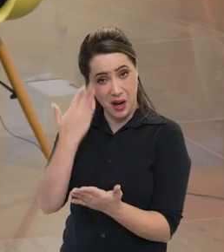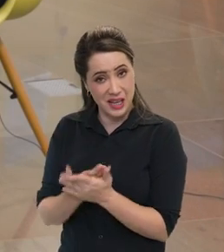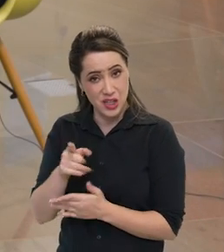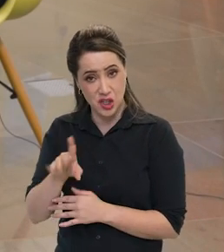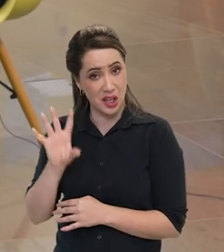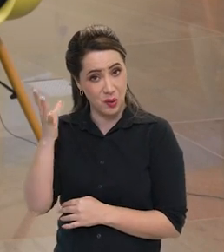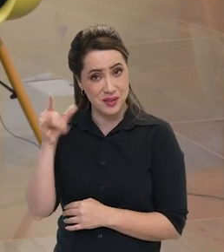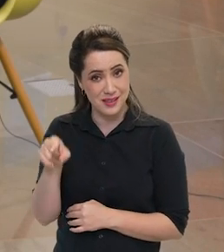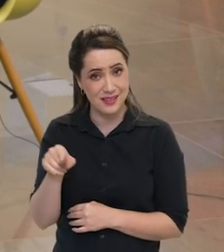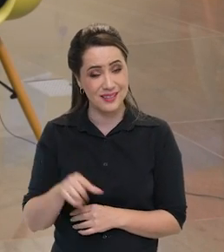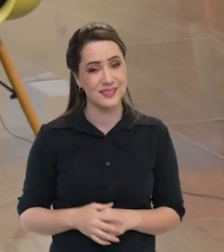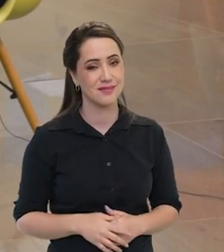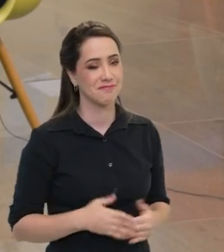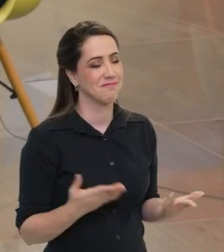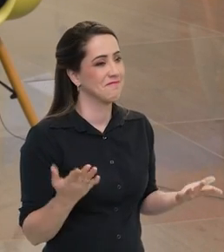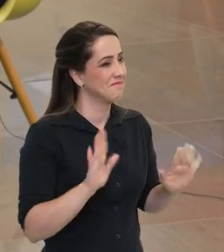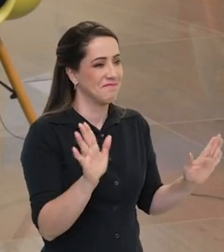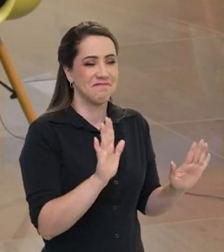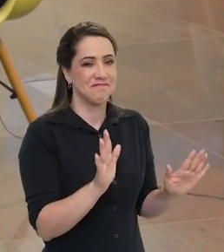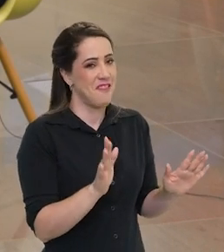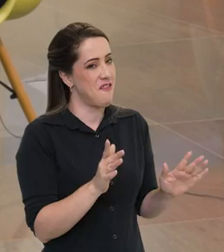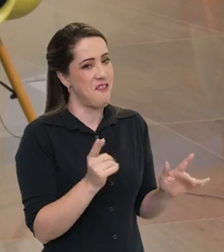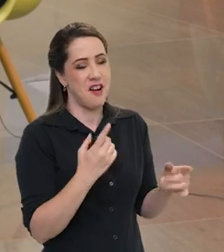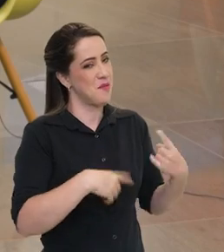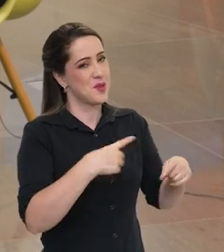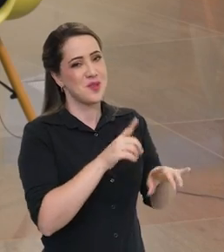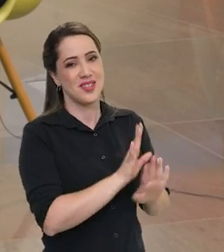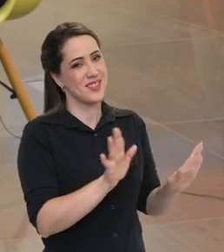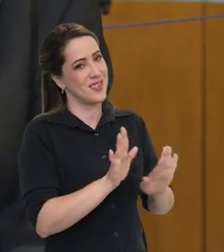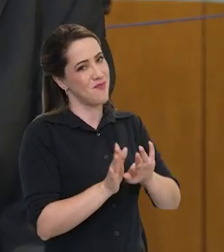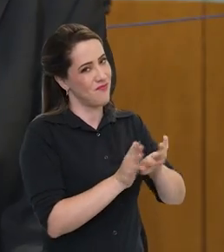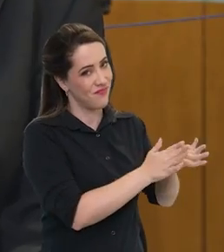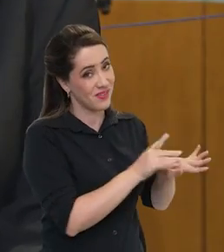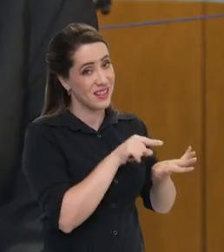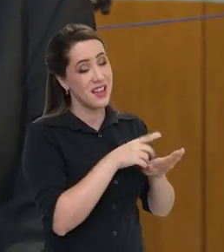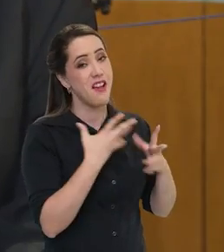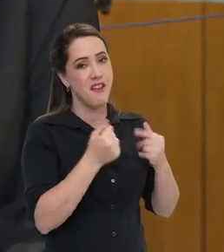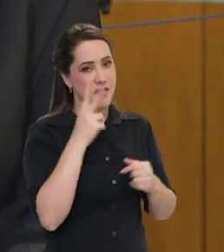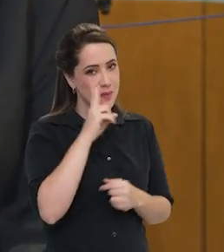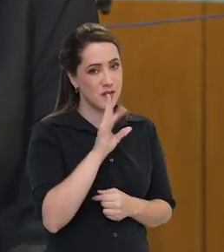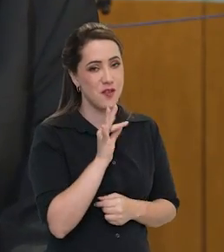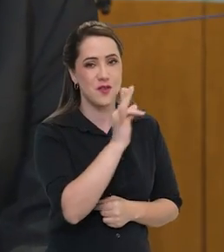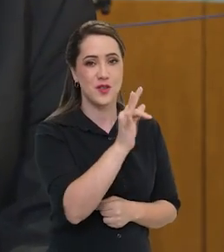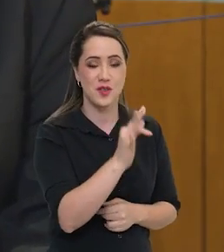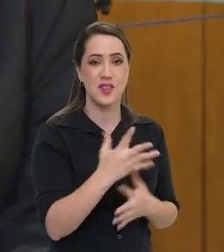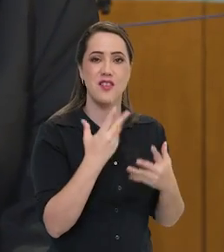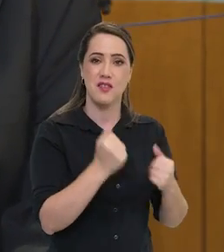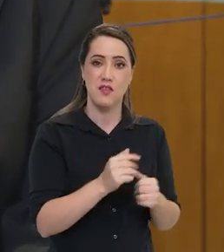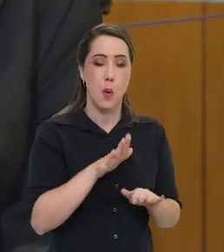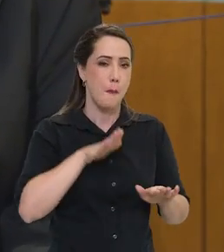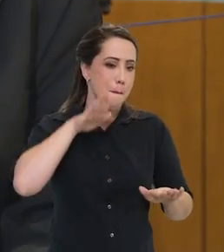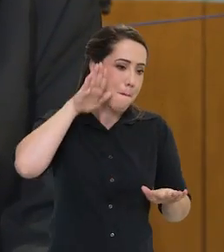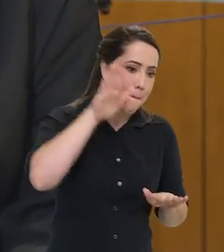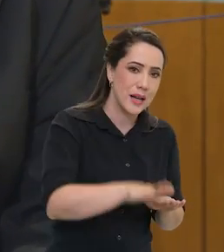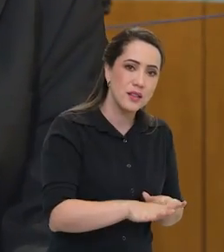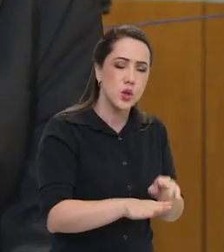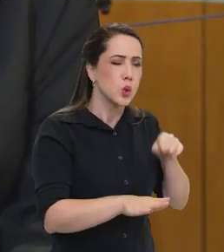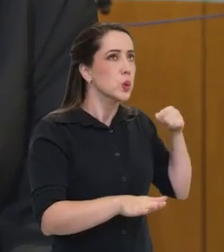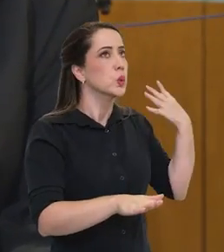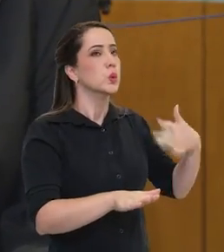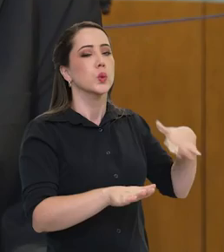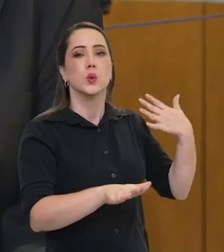hoje. Não, tudo bem. Não vamos discutir essa parte. Vamos deixar isso para o passado e vamos olhar para o futuro. Foi um passo